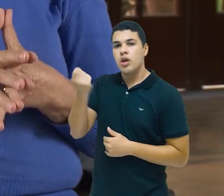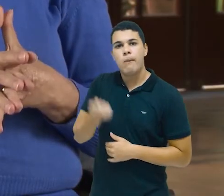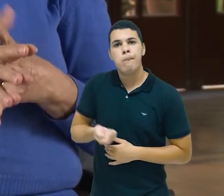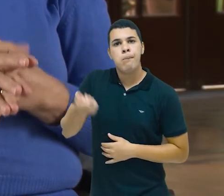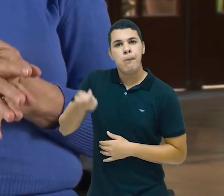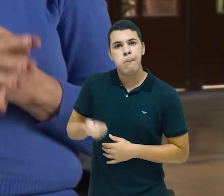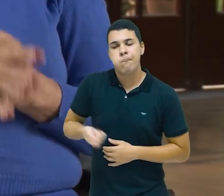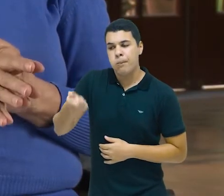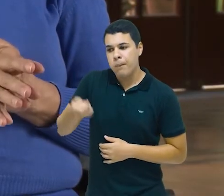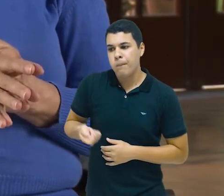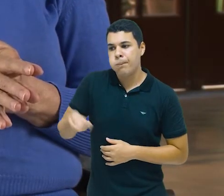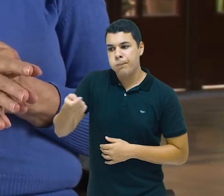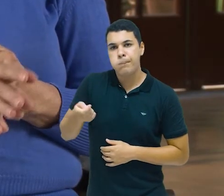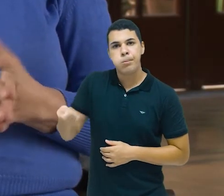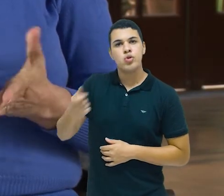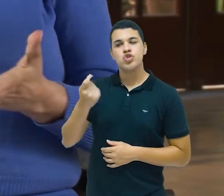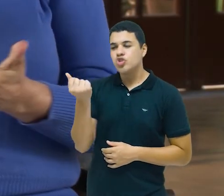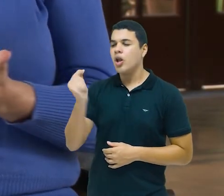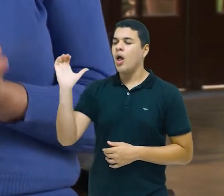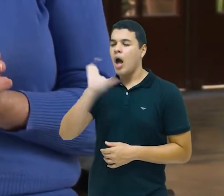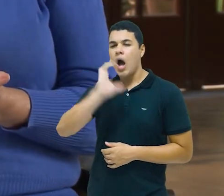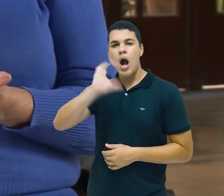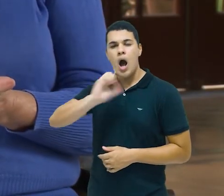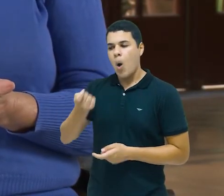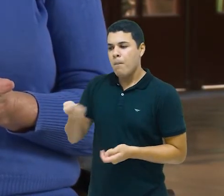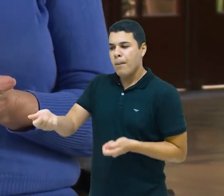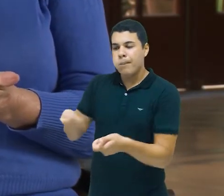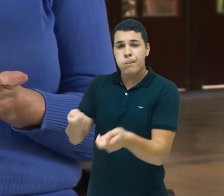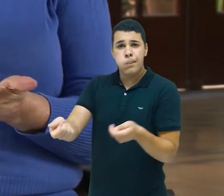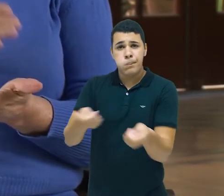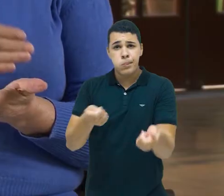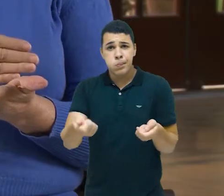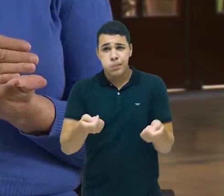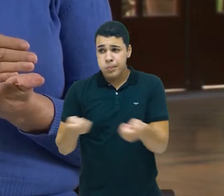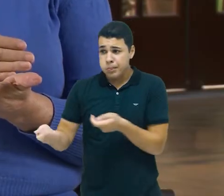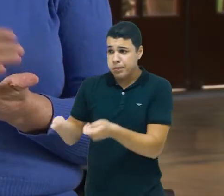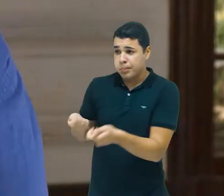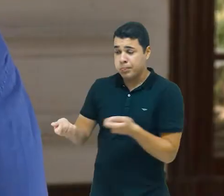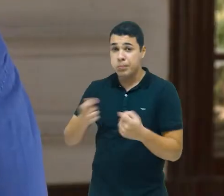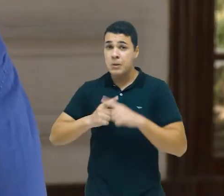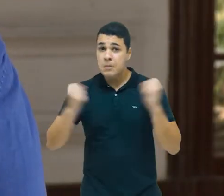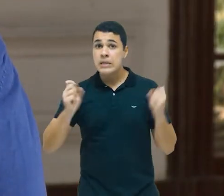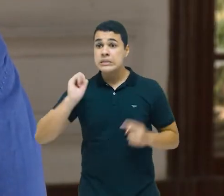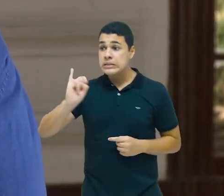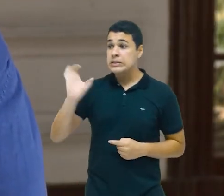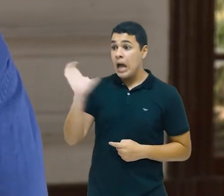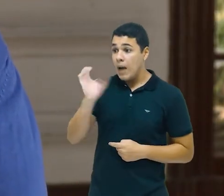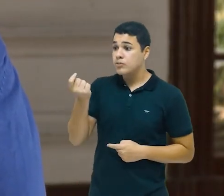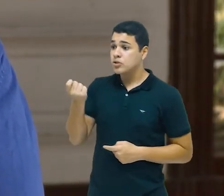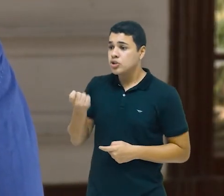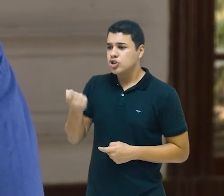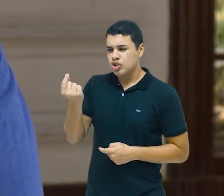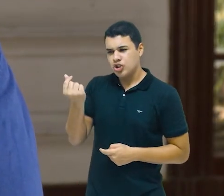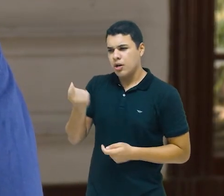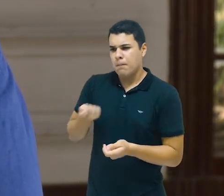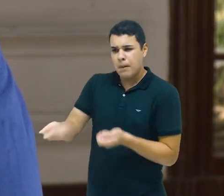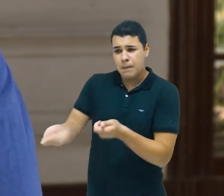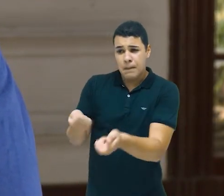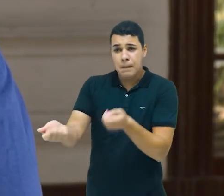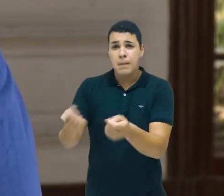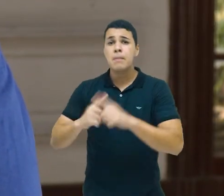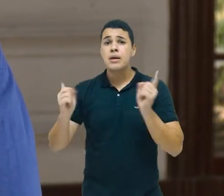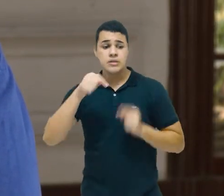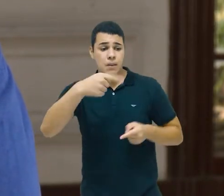renda emergencial. Mas, quando a prioridade é a renda, o que ocorre é que as políticas